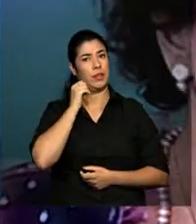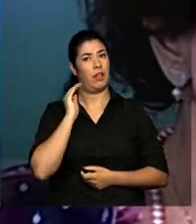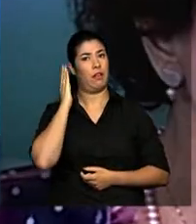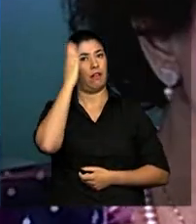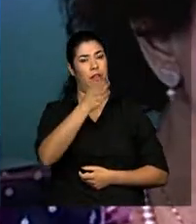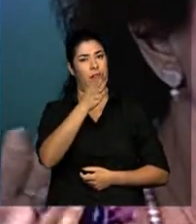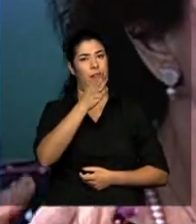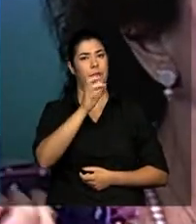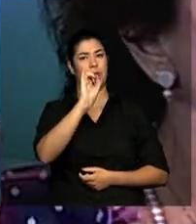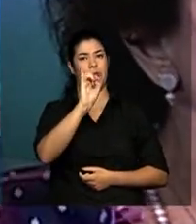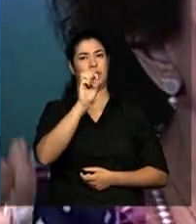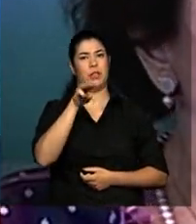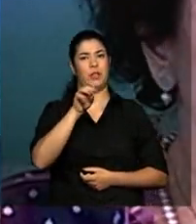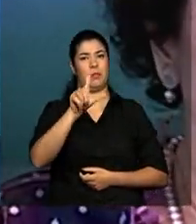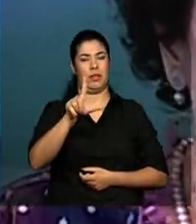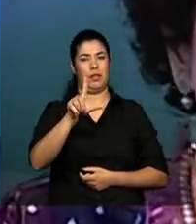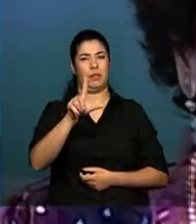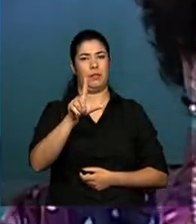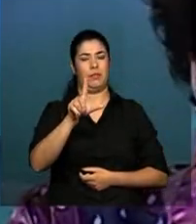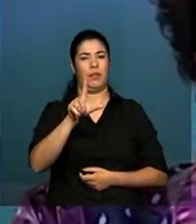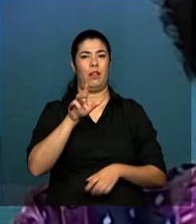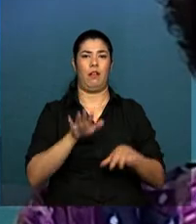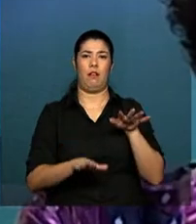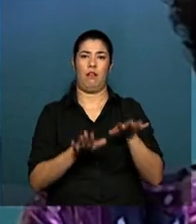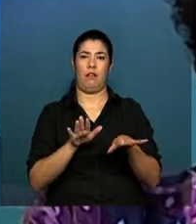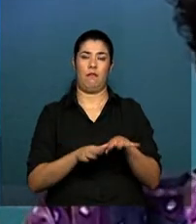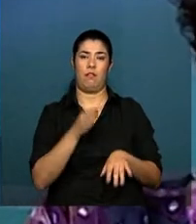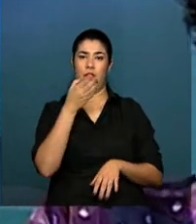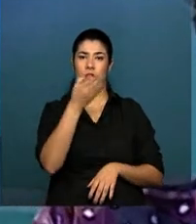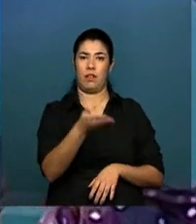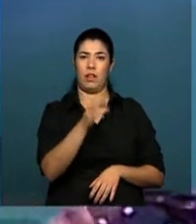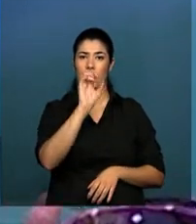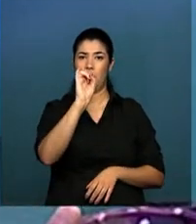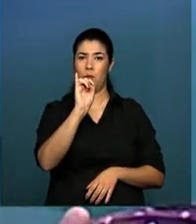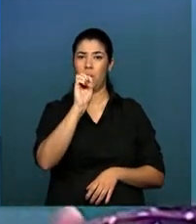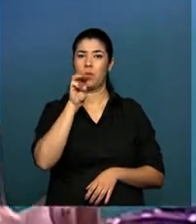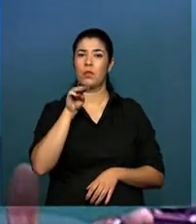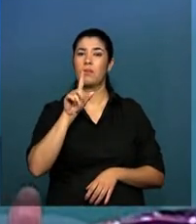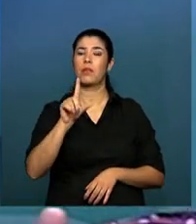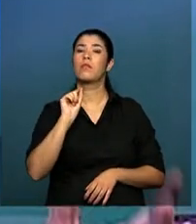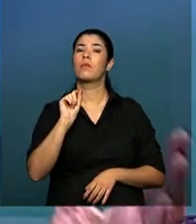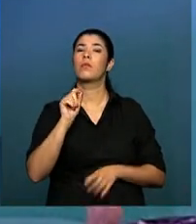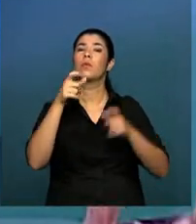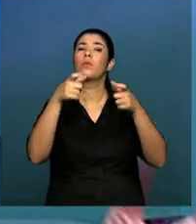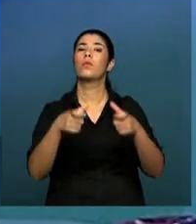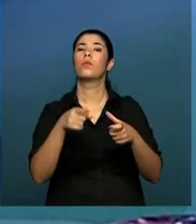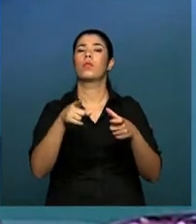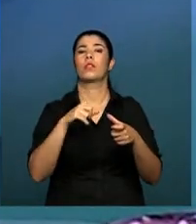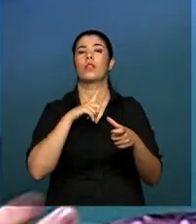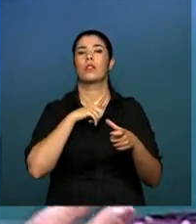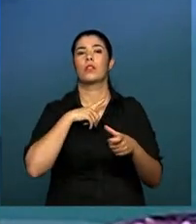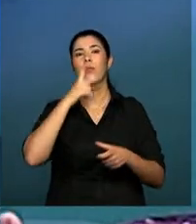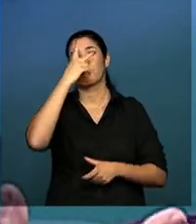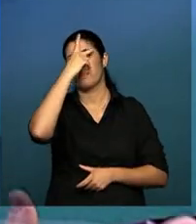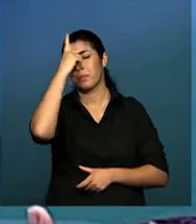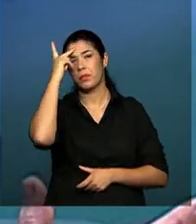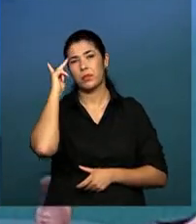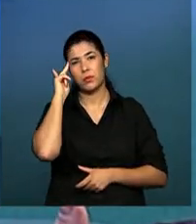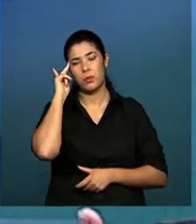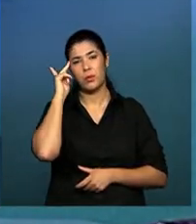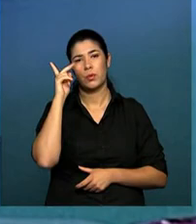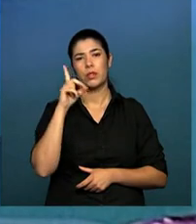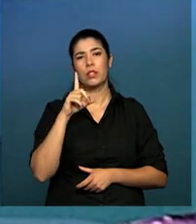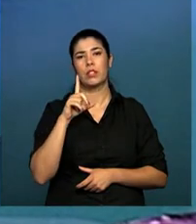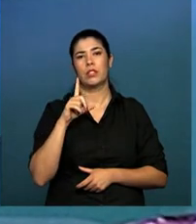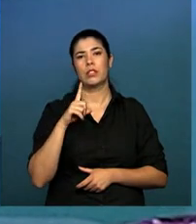IML. A um IML. Muitas vezes, este IML é um local onde lá estão pessoas que